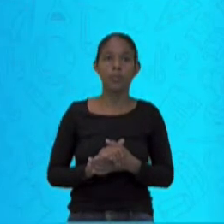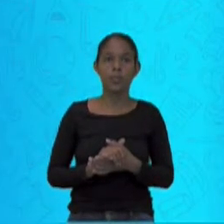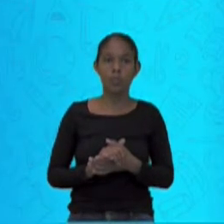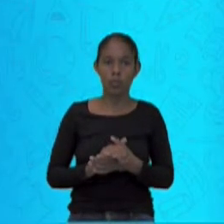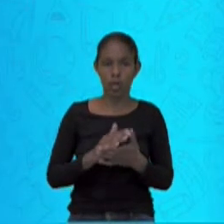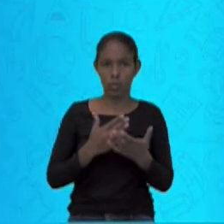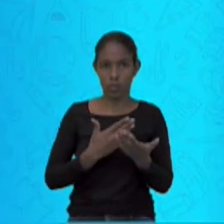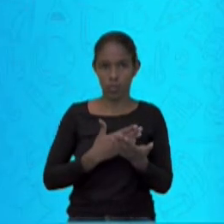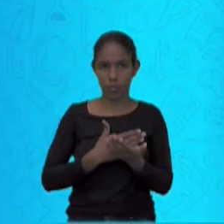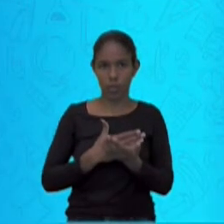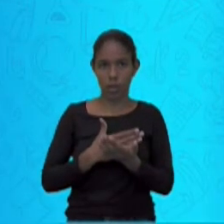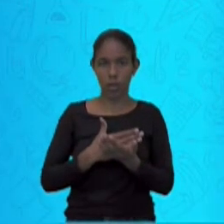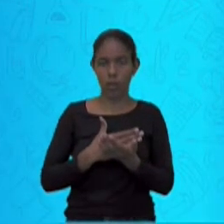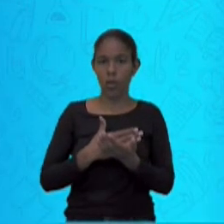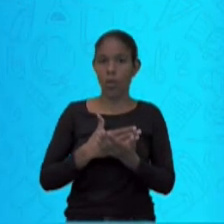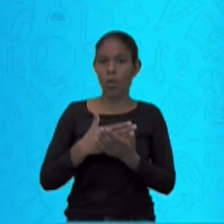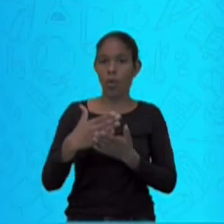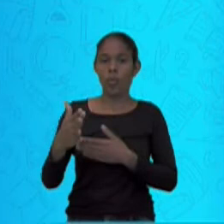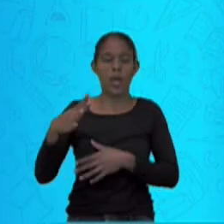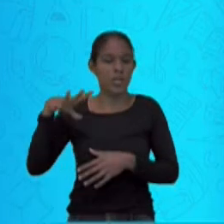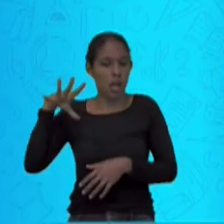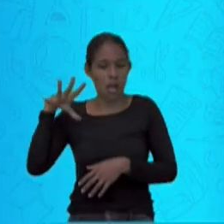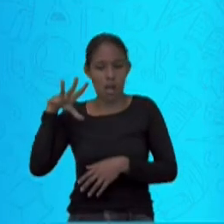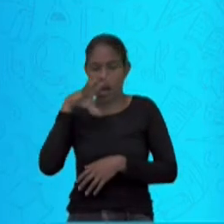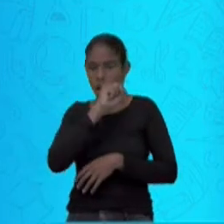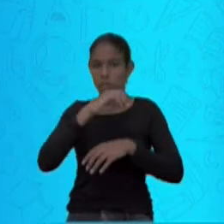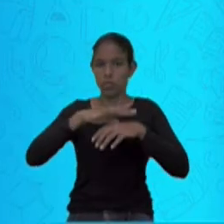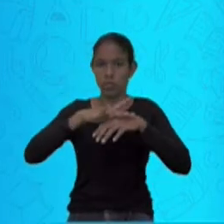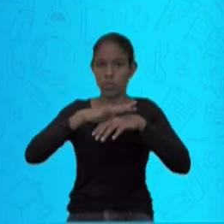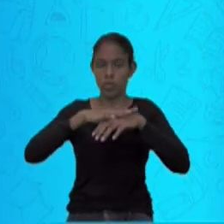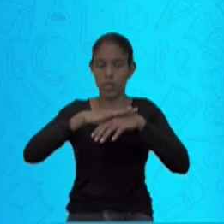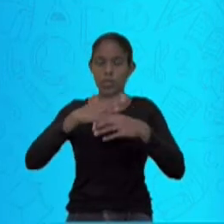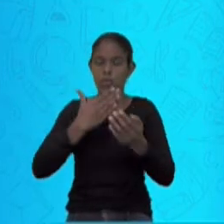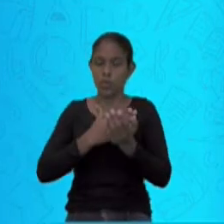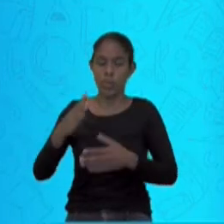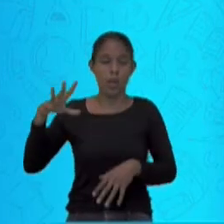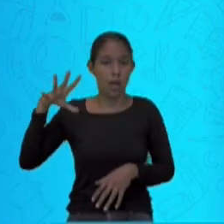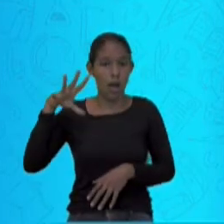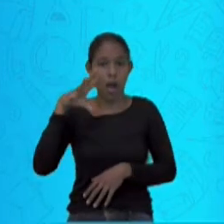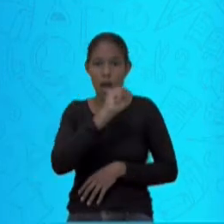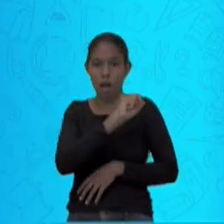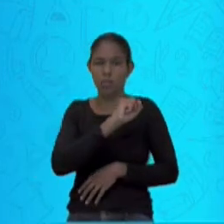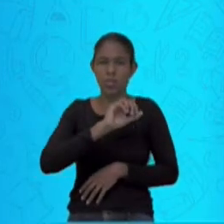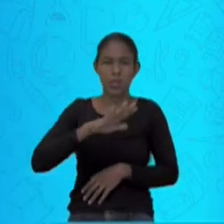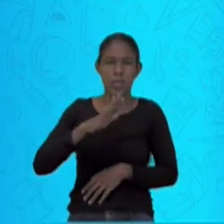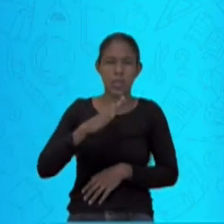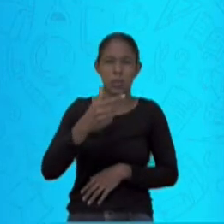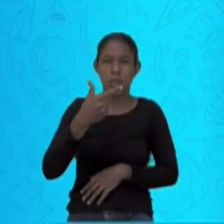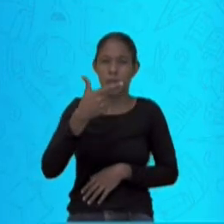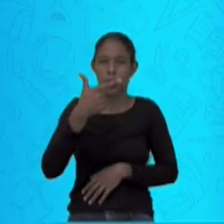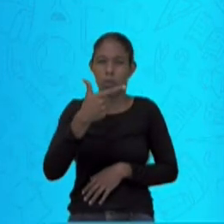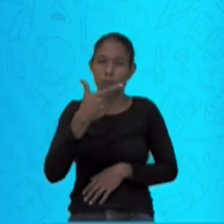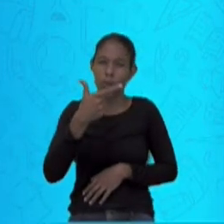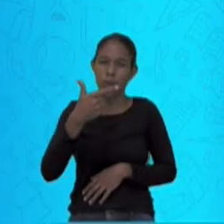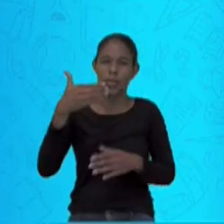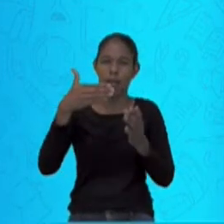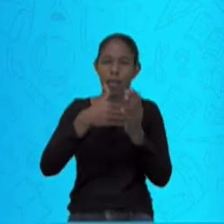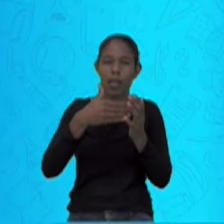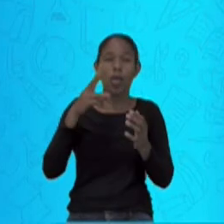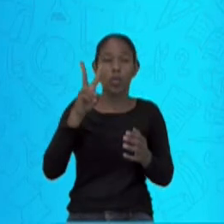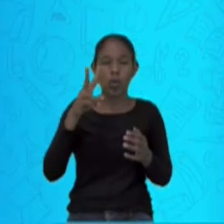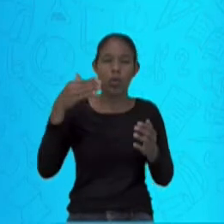de início abrupto, ou seja, repentino, que geralmente dura de 2 a 7 dias, acompanhada de dor de